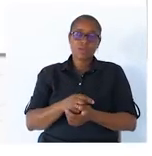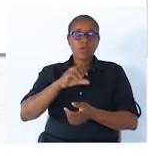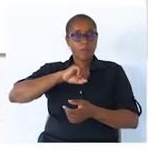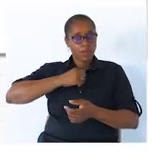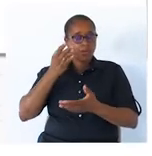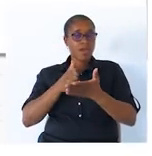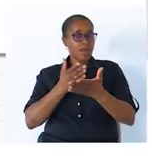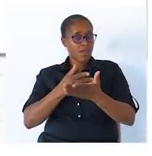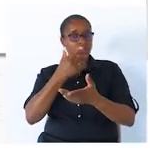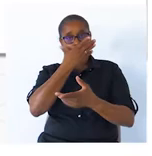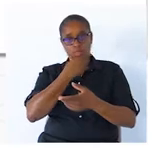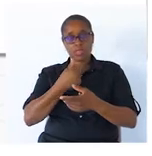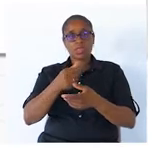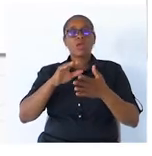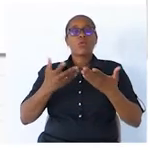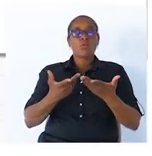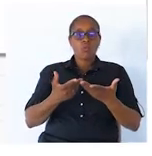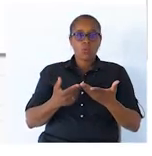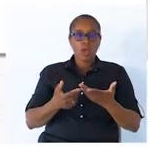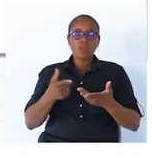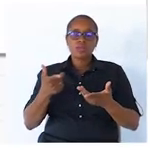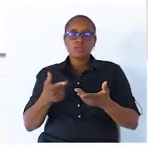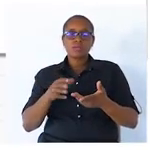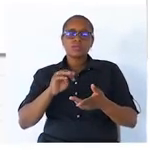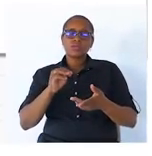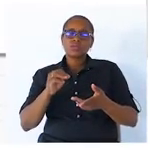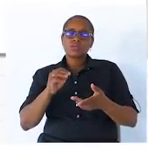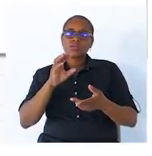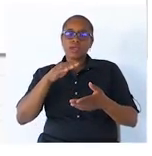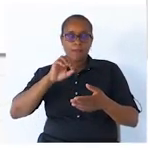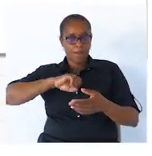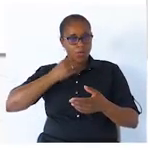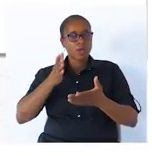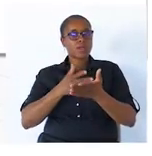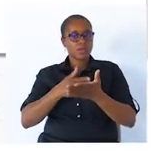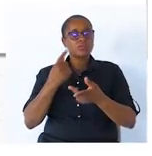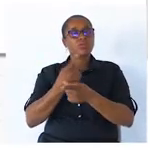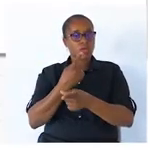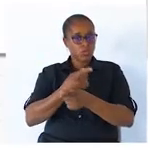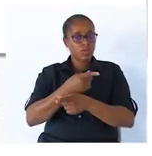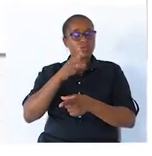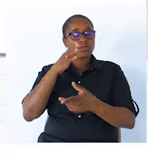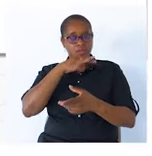meu caderno é bonito. Qual é o sujeito? O meu caderno. É o objeto do qual se fala.